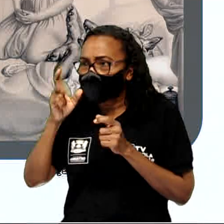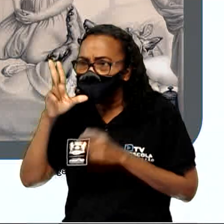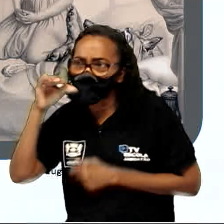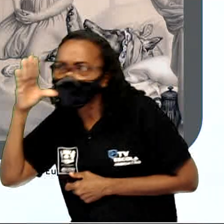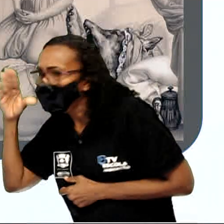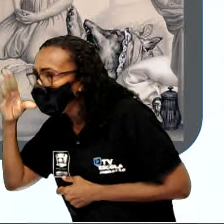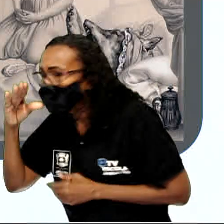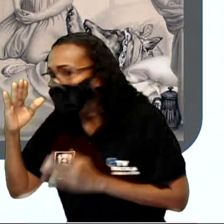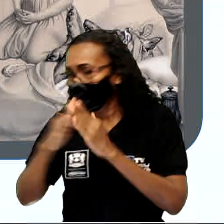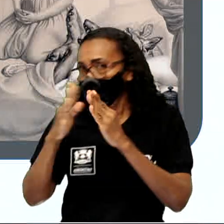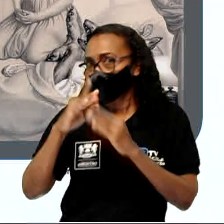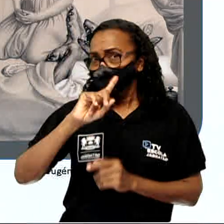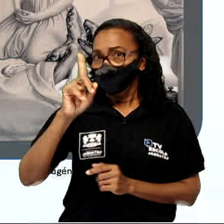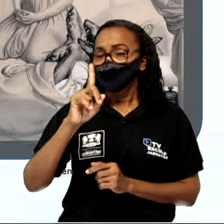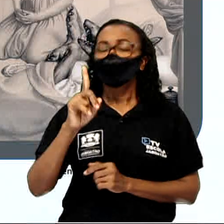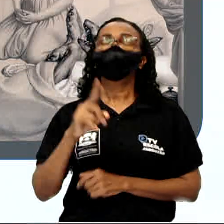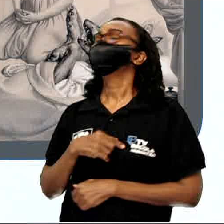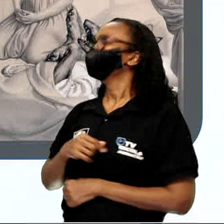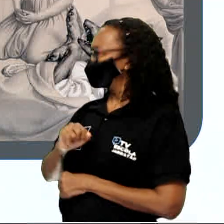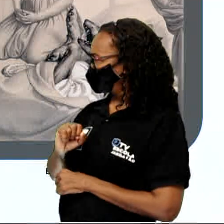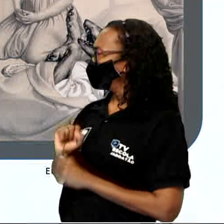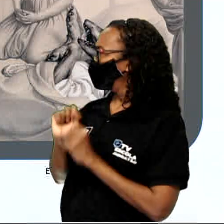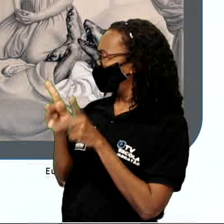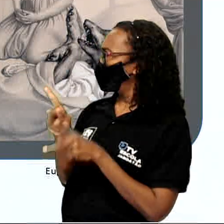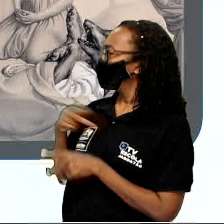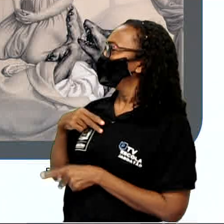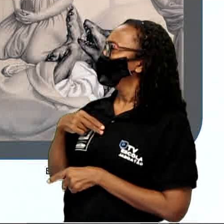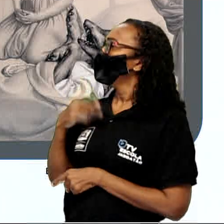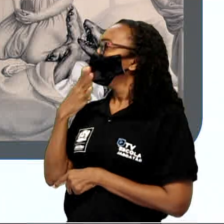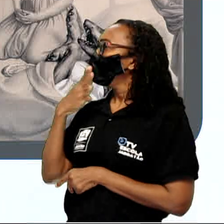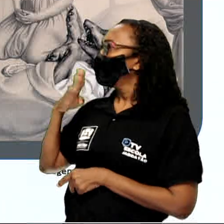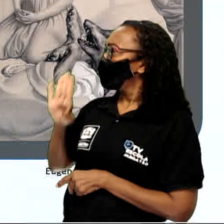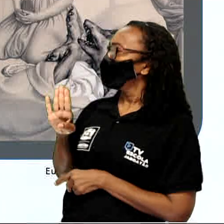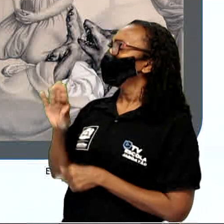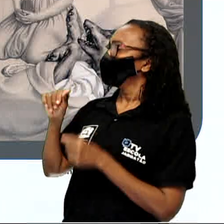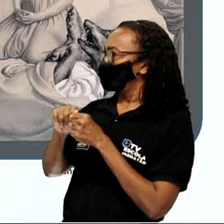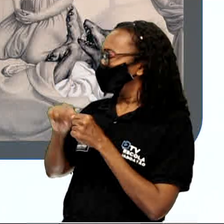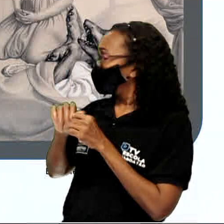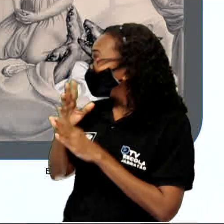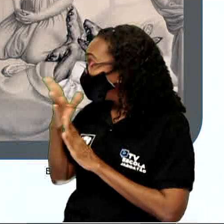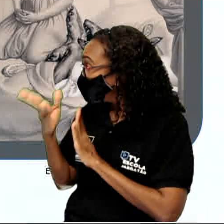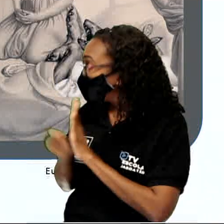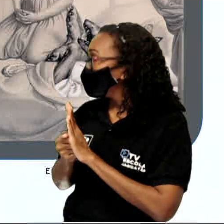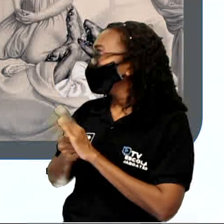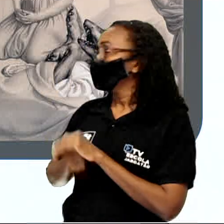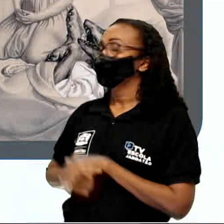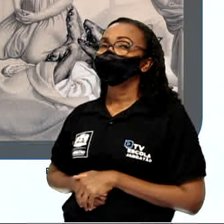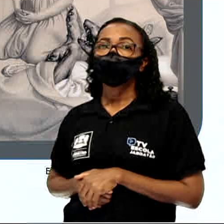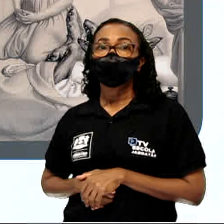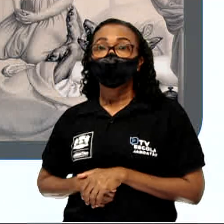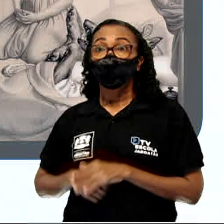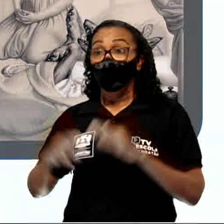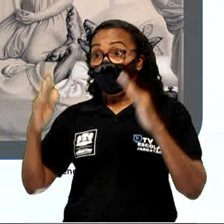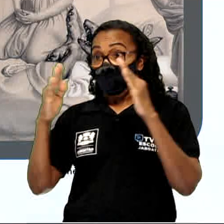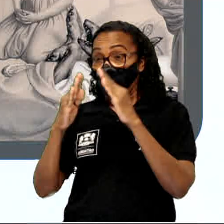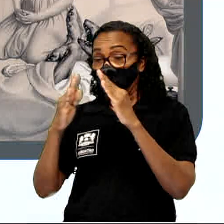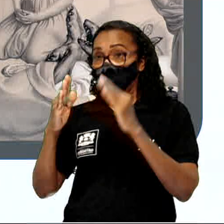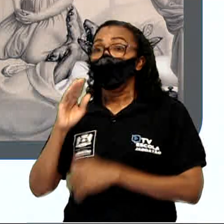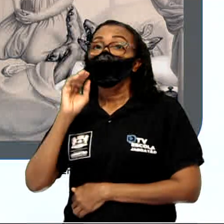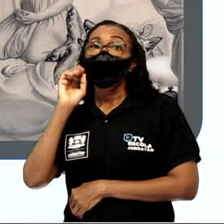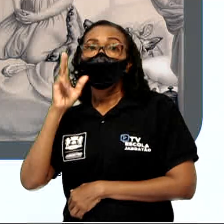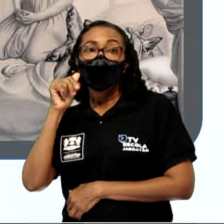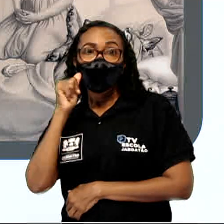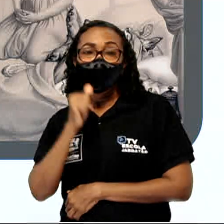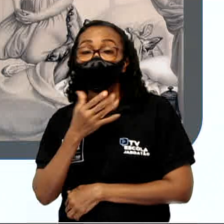Farei tudo o que a senhora está dizendo, Chapeuzinho prometeu à mãe. Sua avó morava lá no meio da